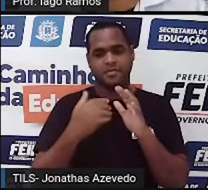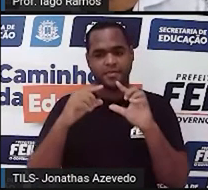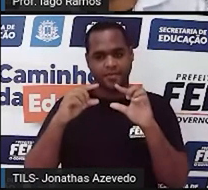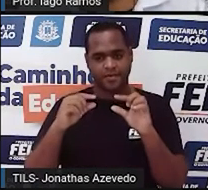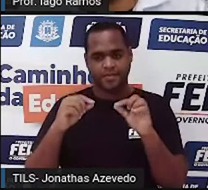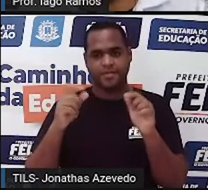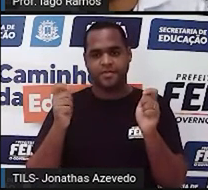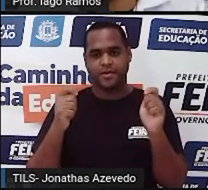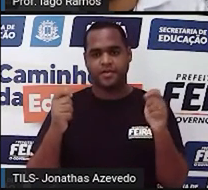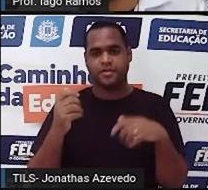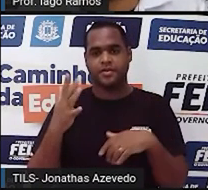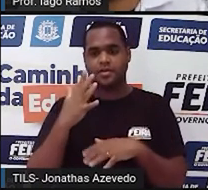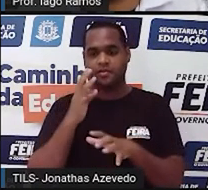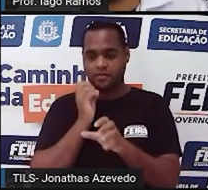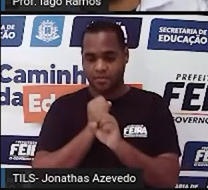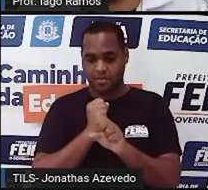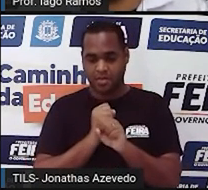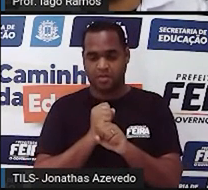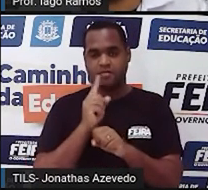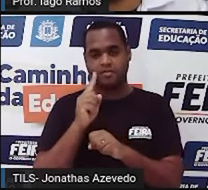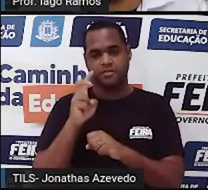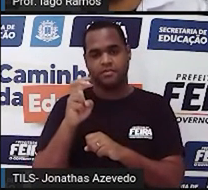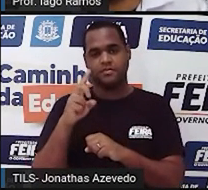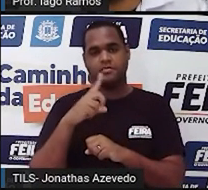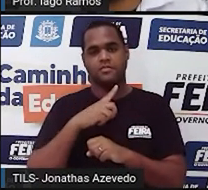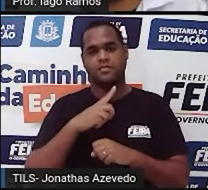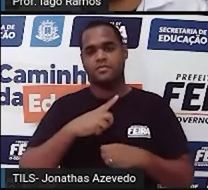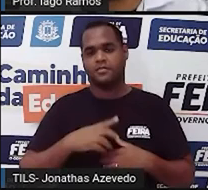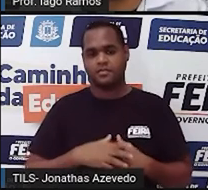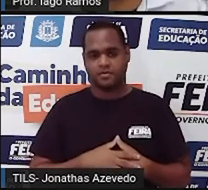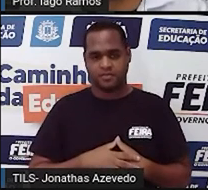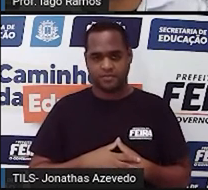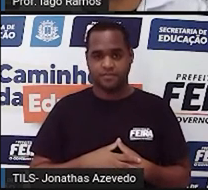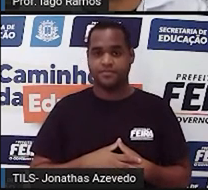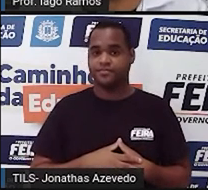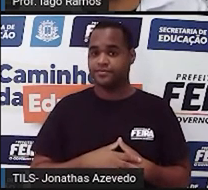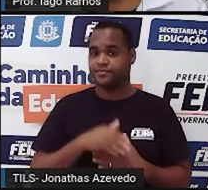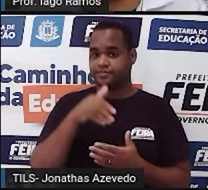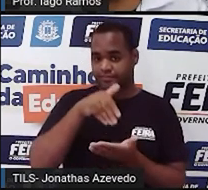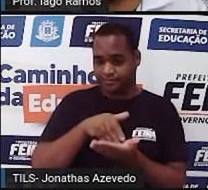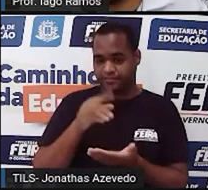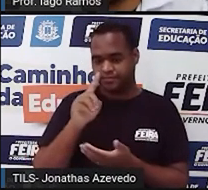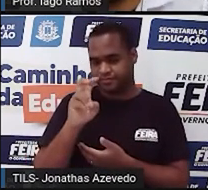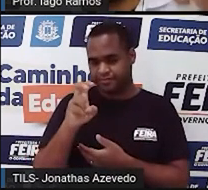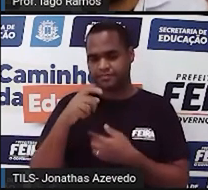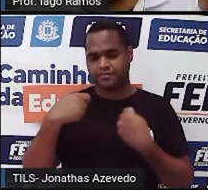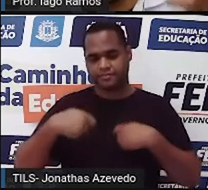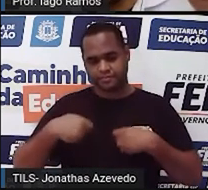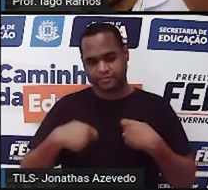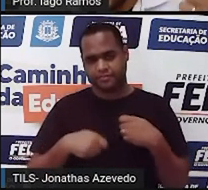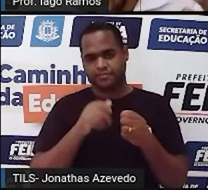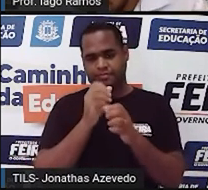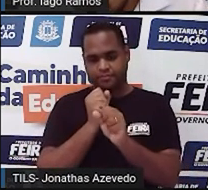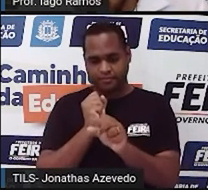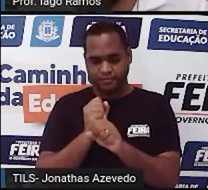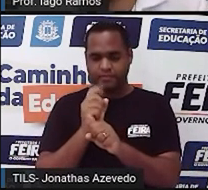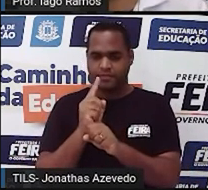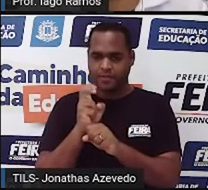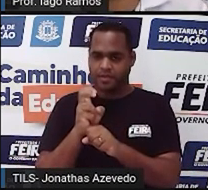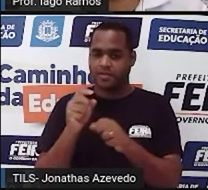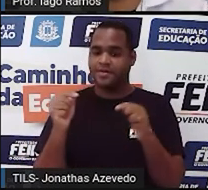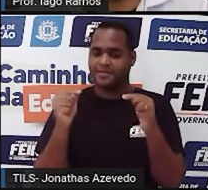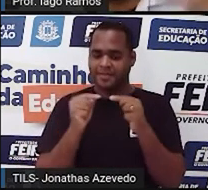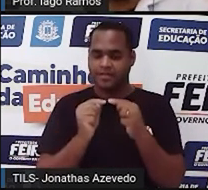quando somar tem que dar 15. Nessa última linha tem que dar 15. Ao mesmo tempo,